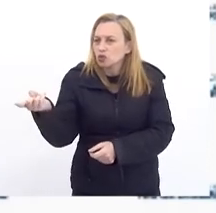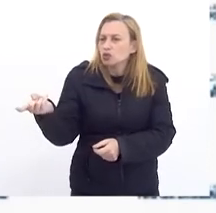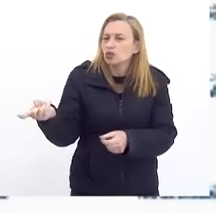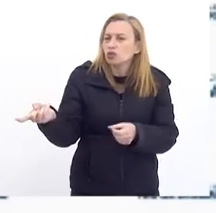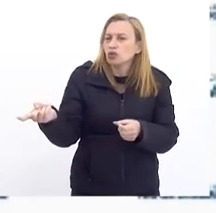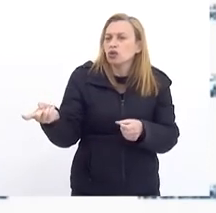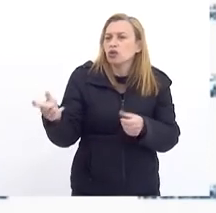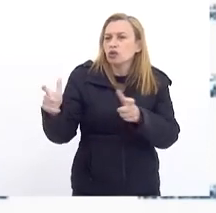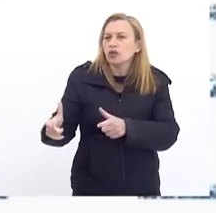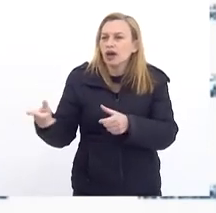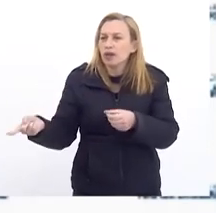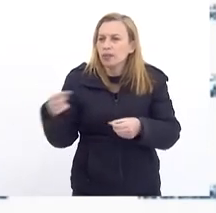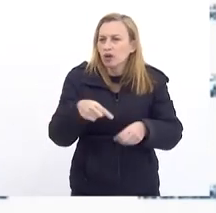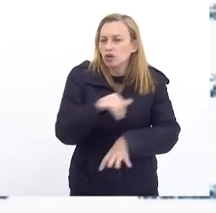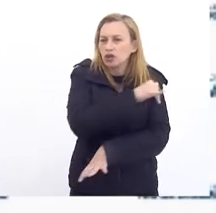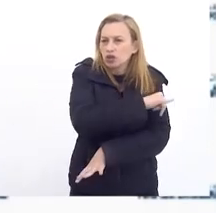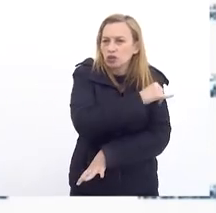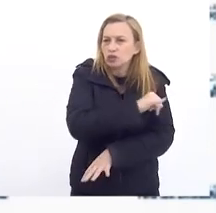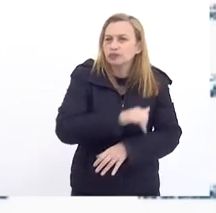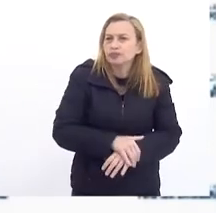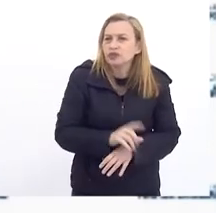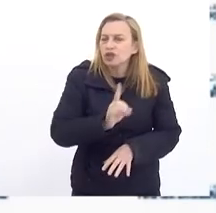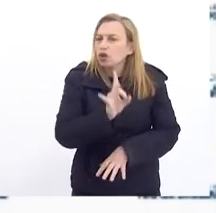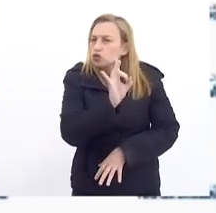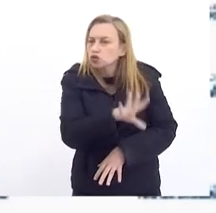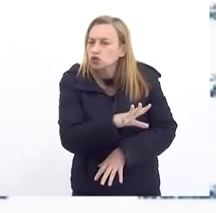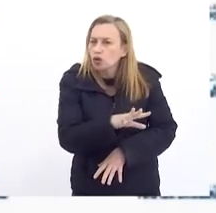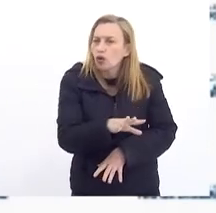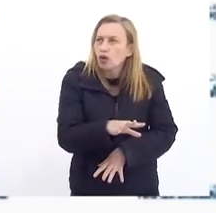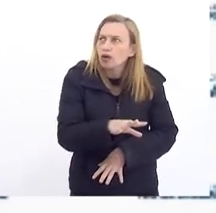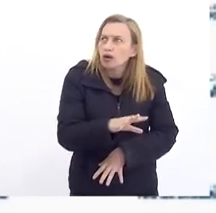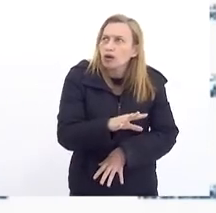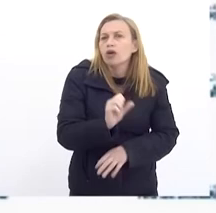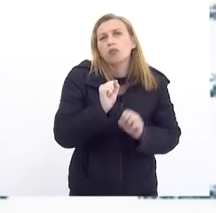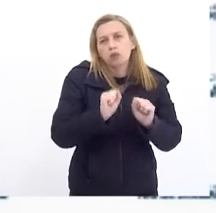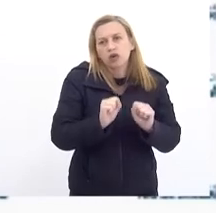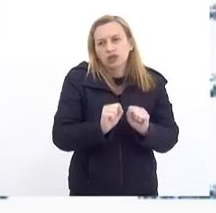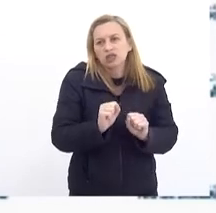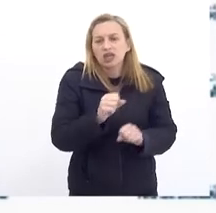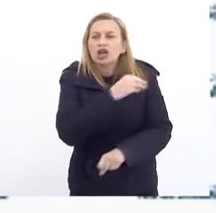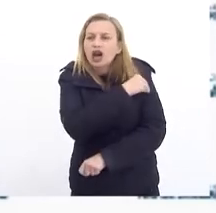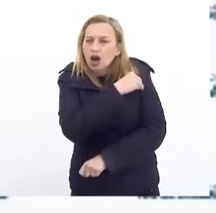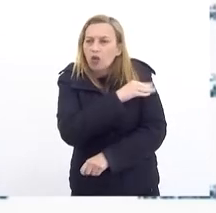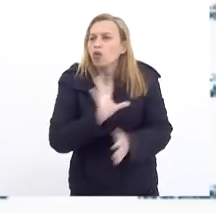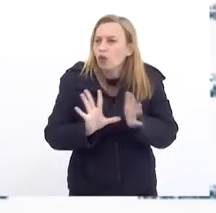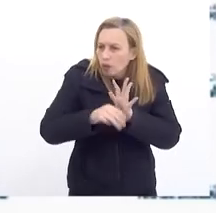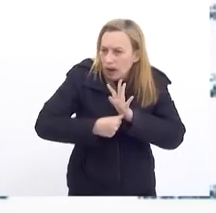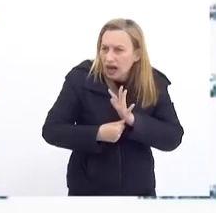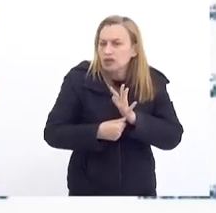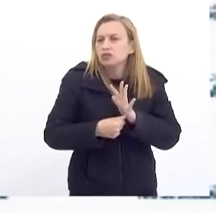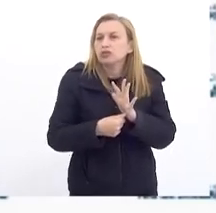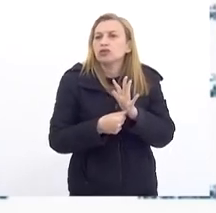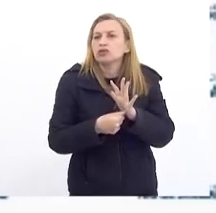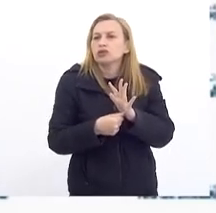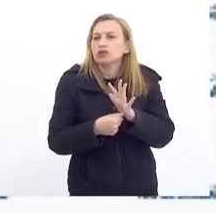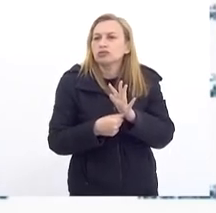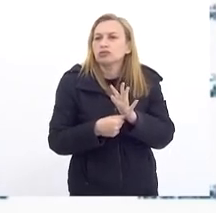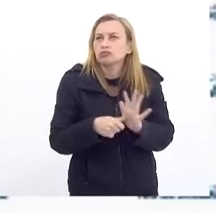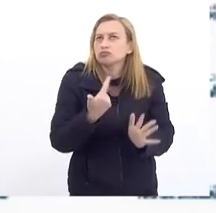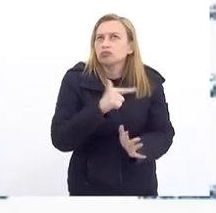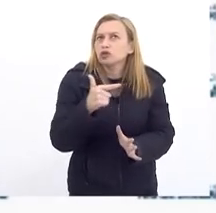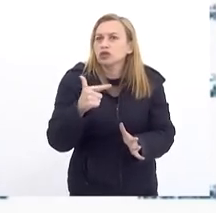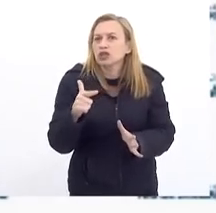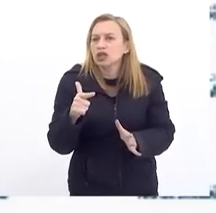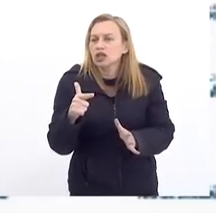Sim Não Só Porque tem Pode ter Algo contrabandeado A gente não tem